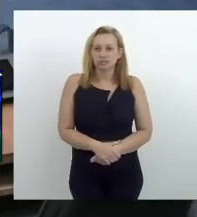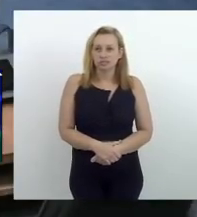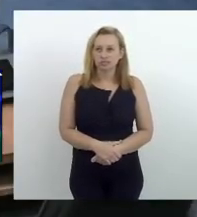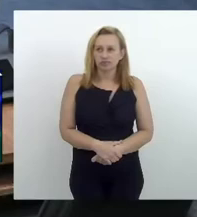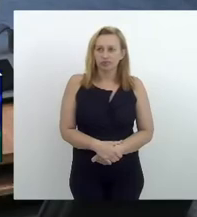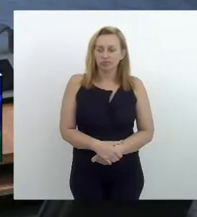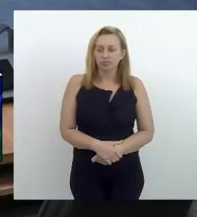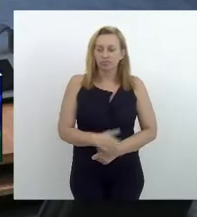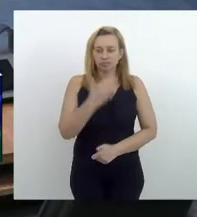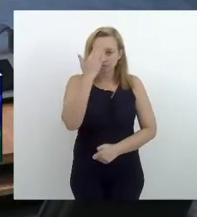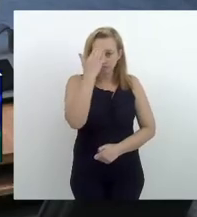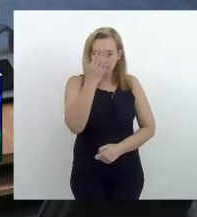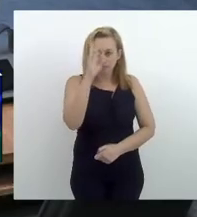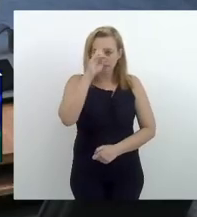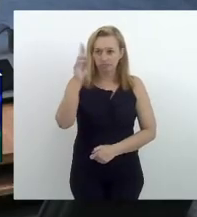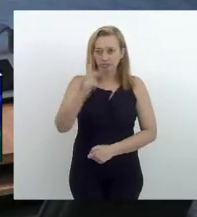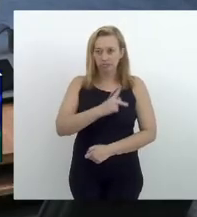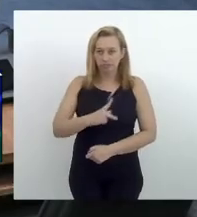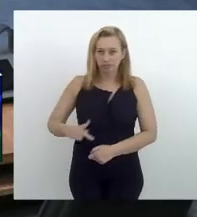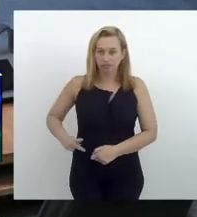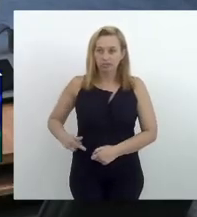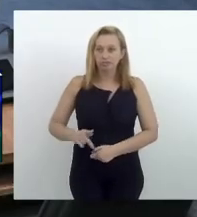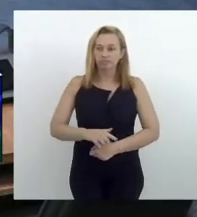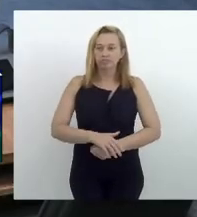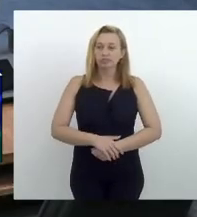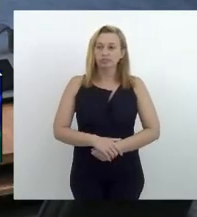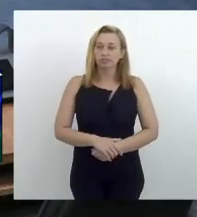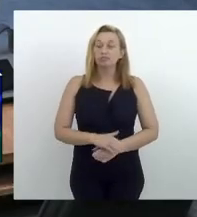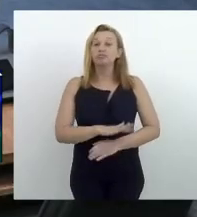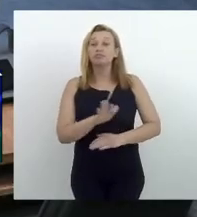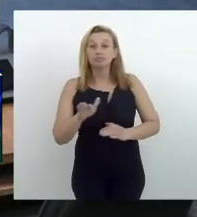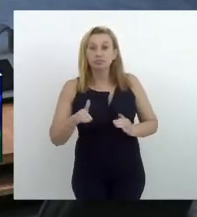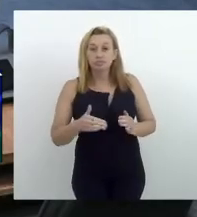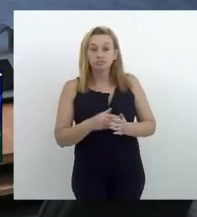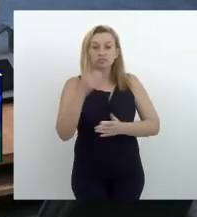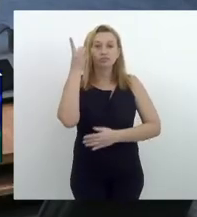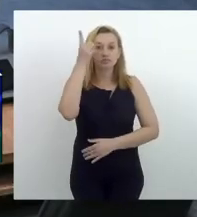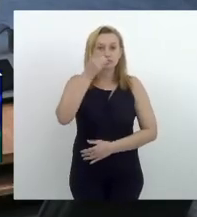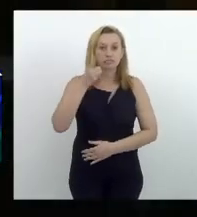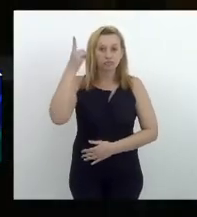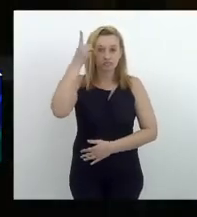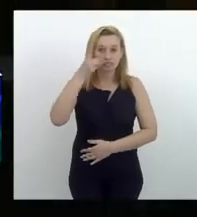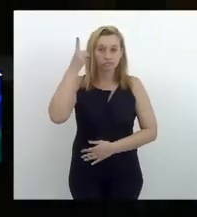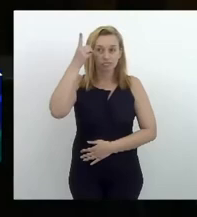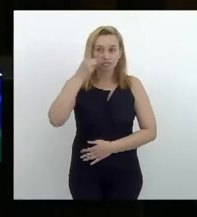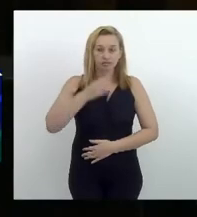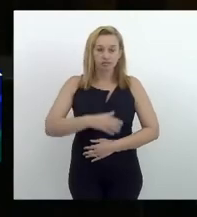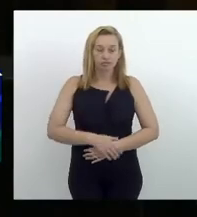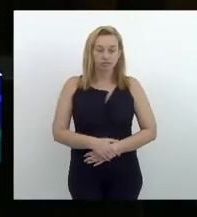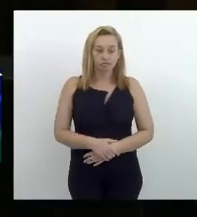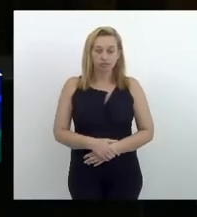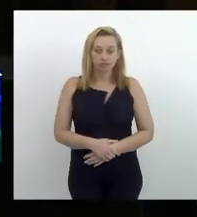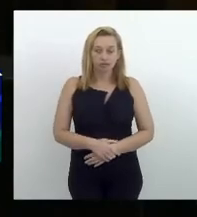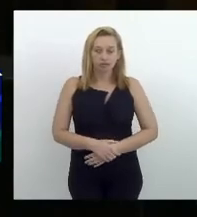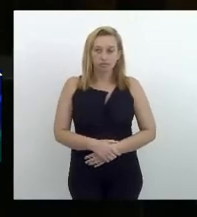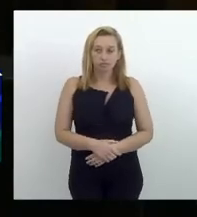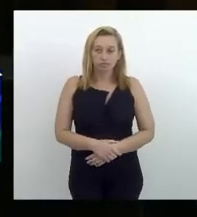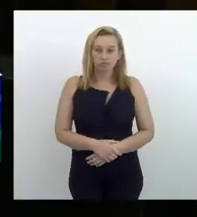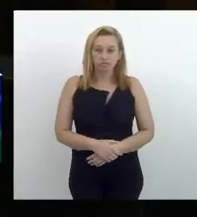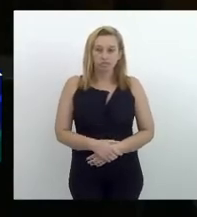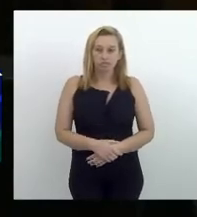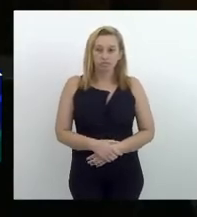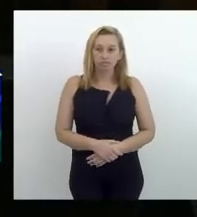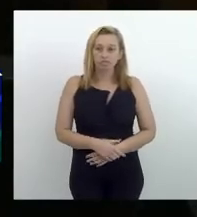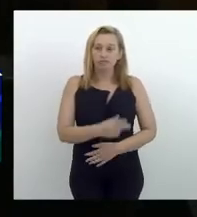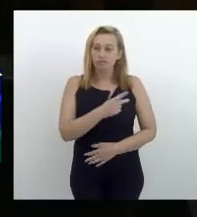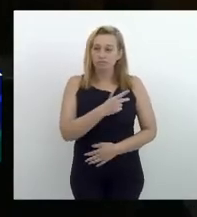Obrigado, senhor presidente. Senhoras e senhores deputados presentes,